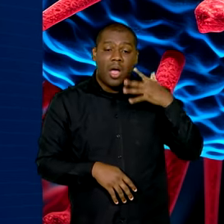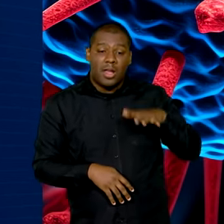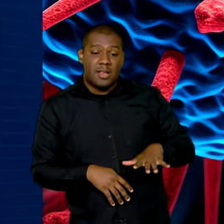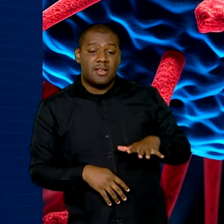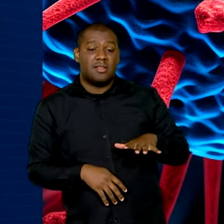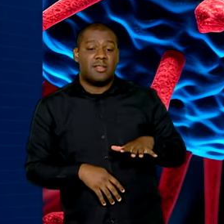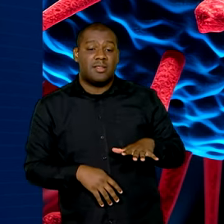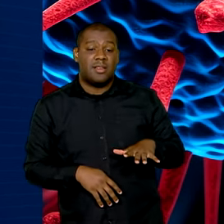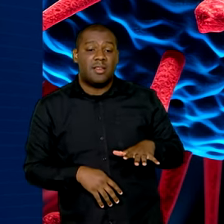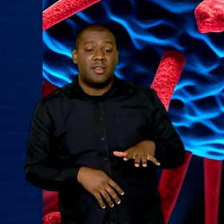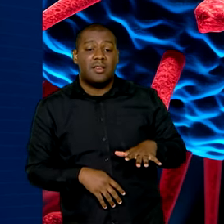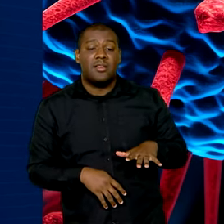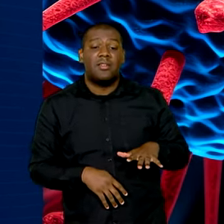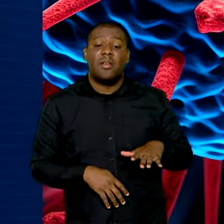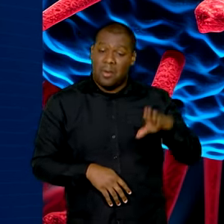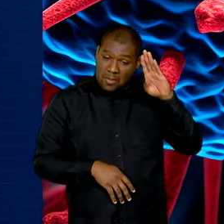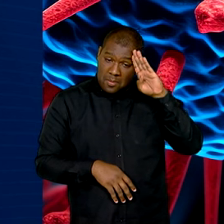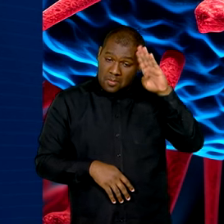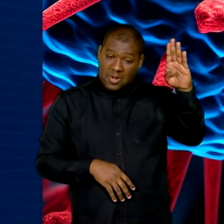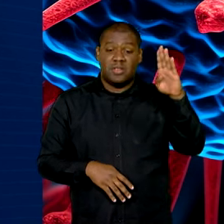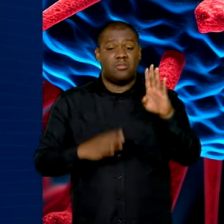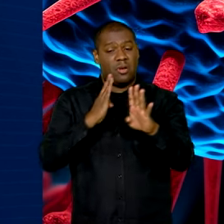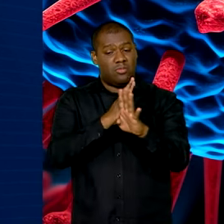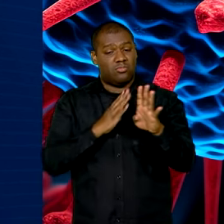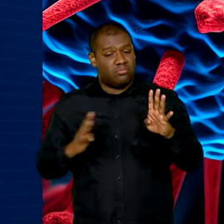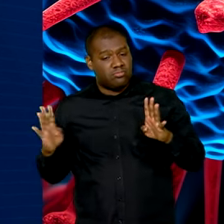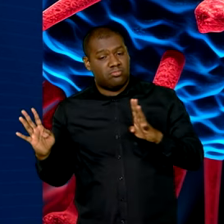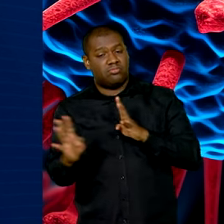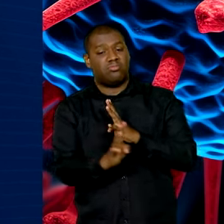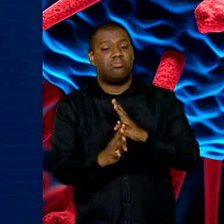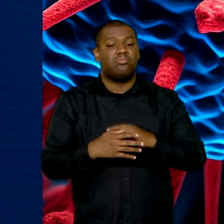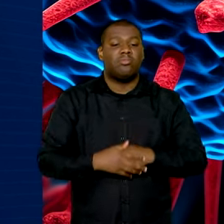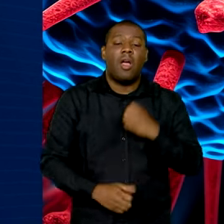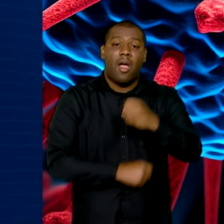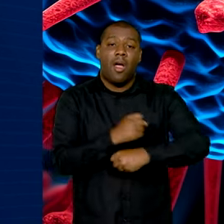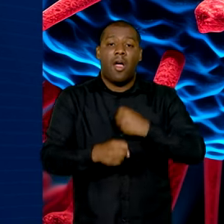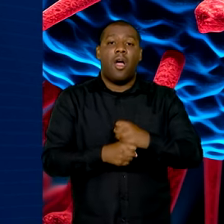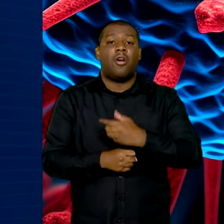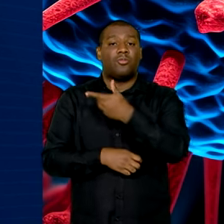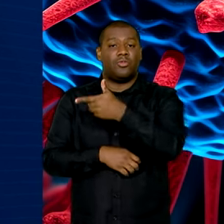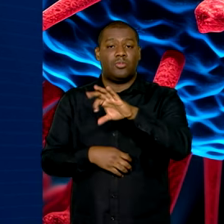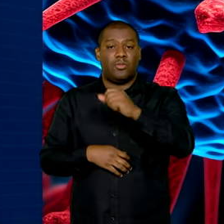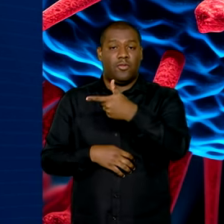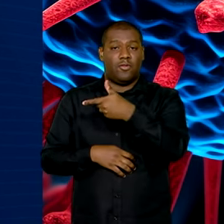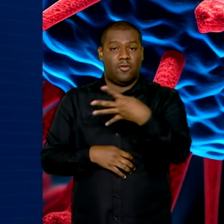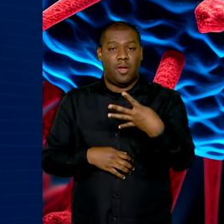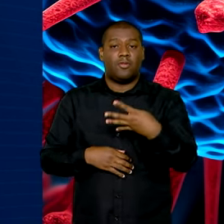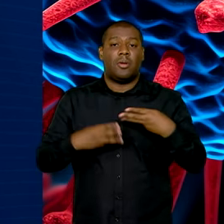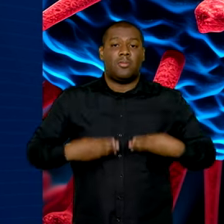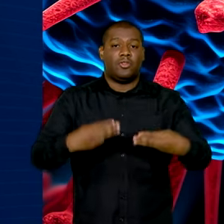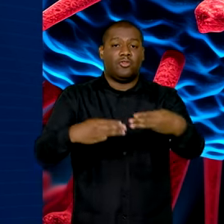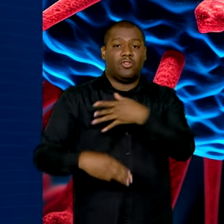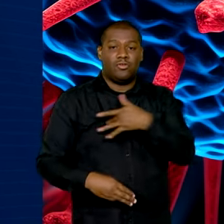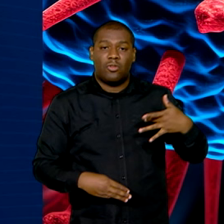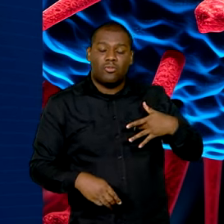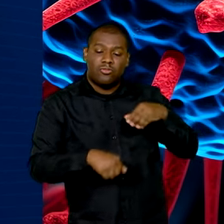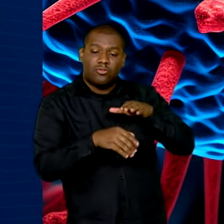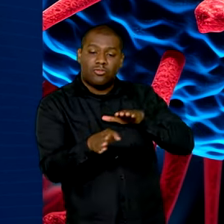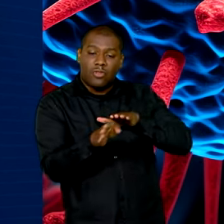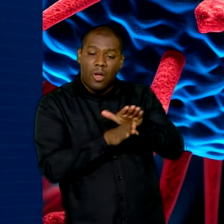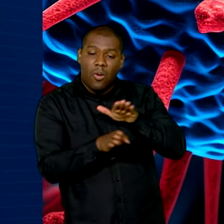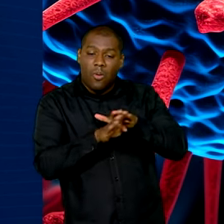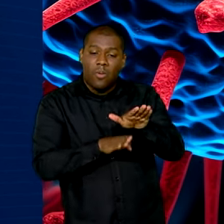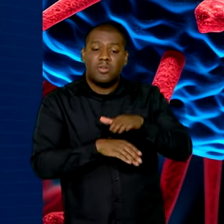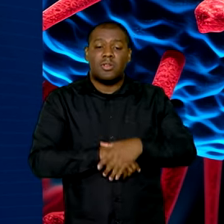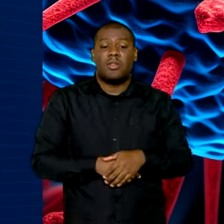sempre estão no topo das campanhas. E esse ano, a recomendação do Ministério da Saúde é fortalecer a